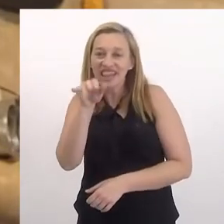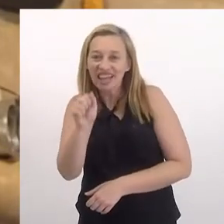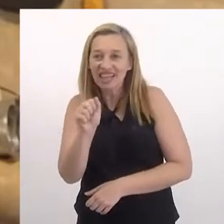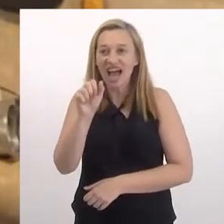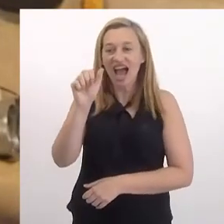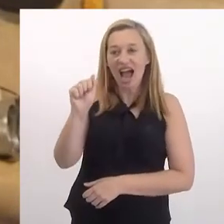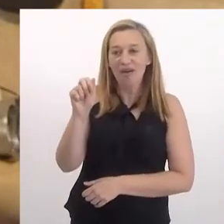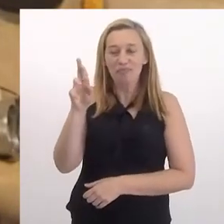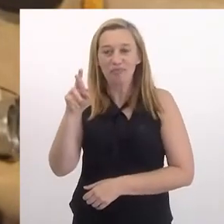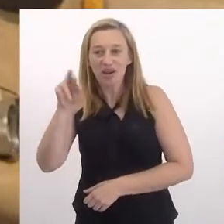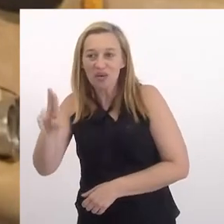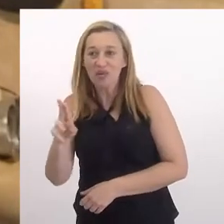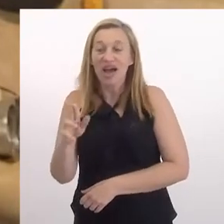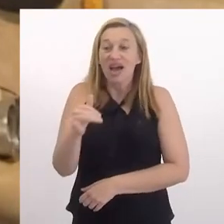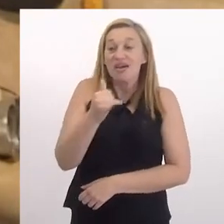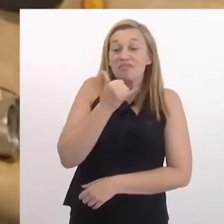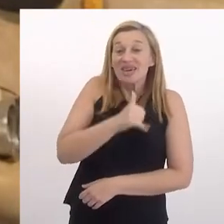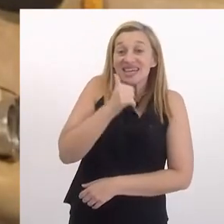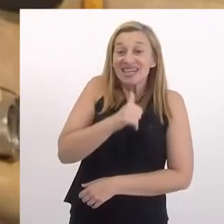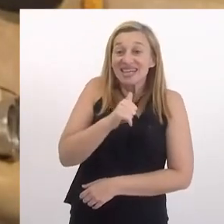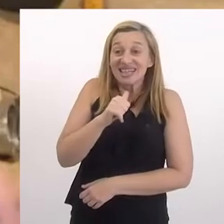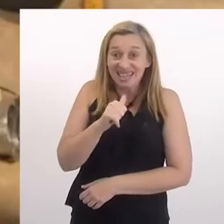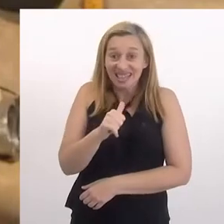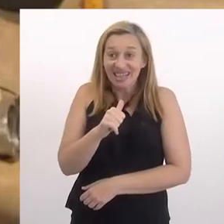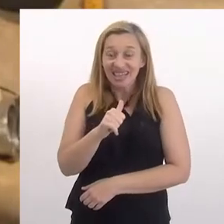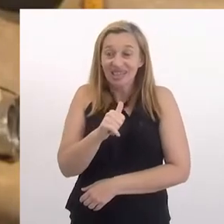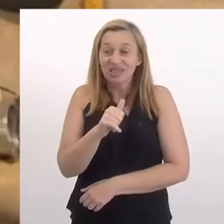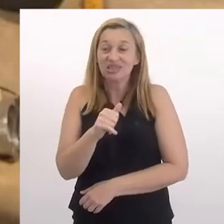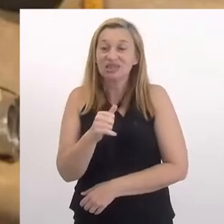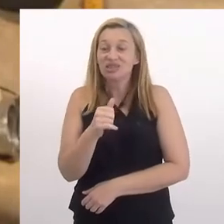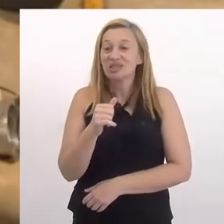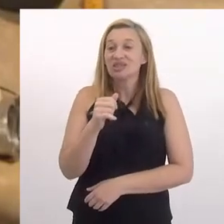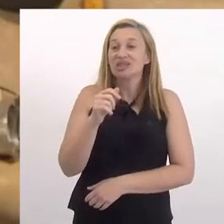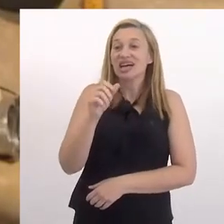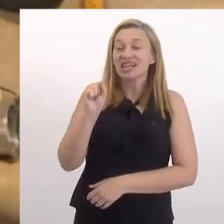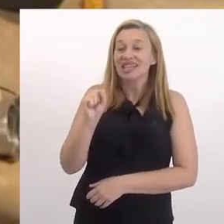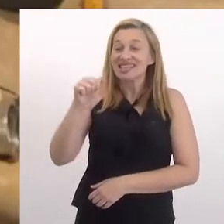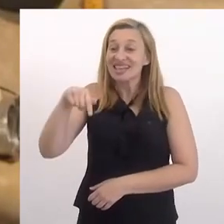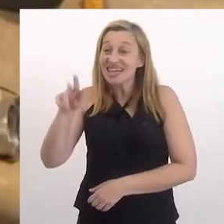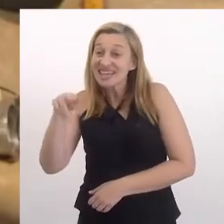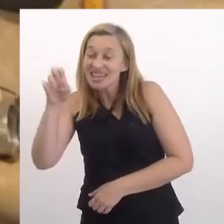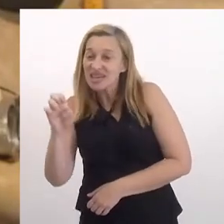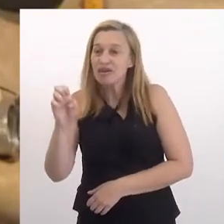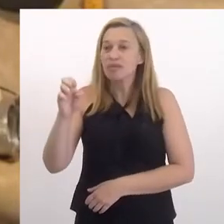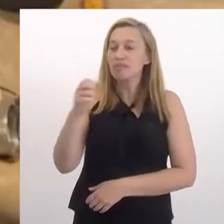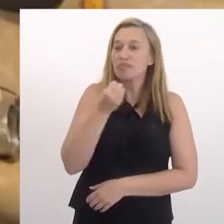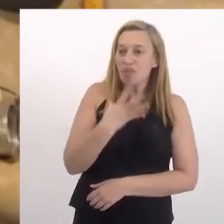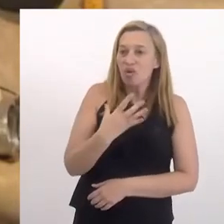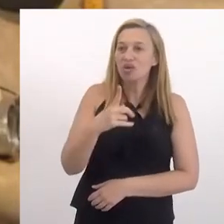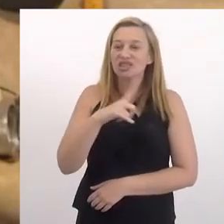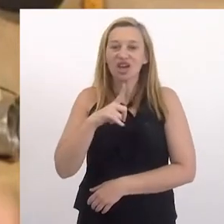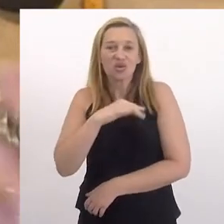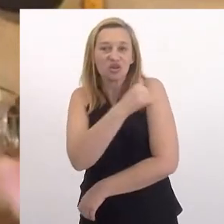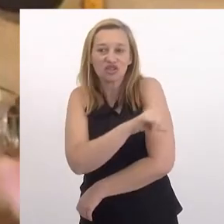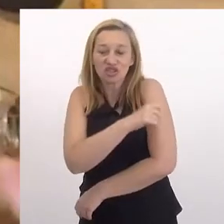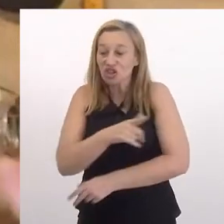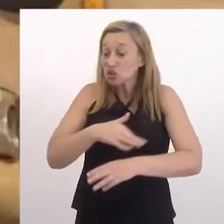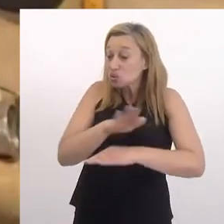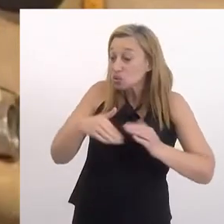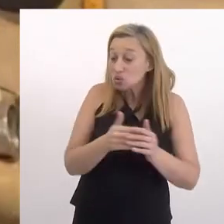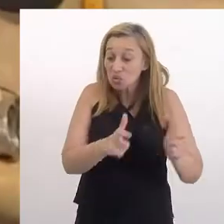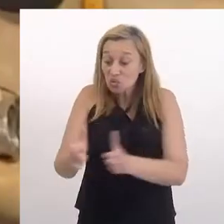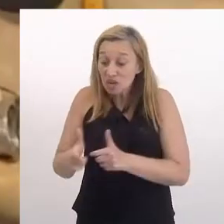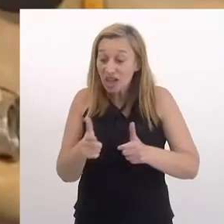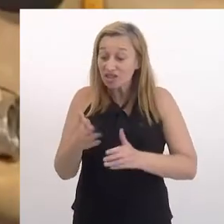com a Fernanda Abreu e a garota sangue bom, tem ali o Rio de Janeiro, implícito, tem mesmo, todas as cidades que eu